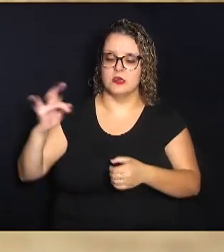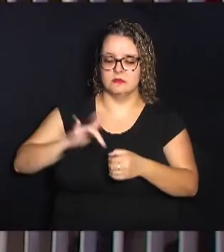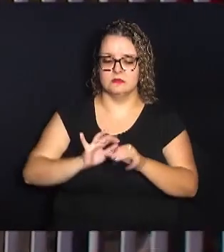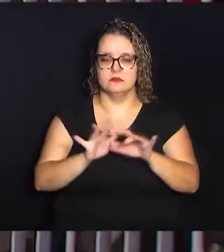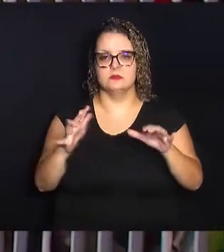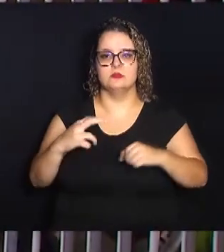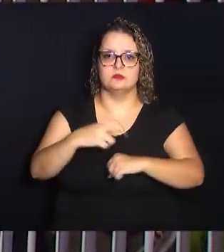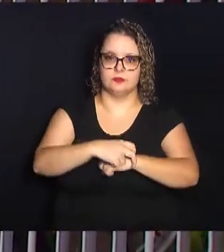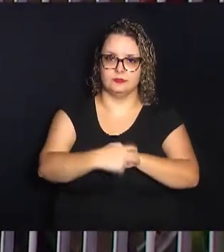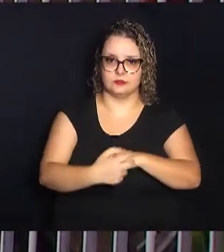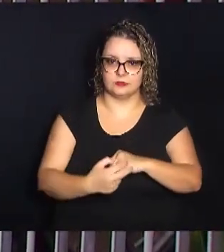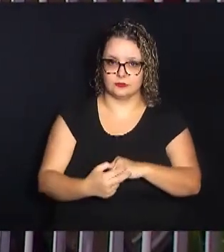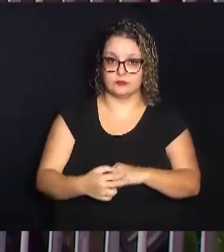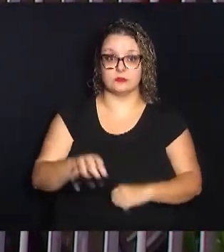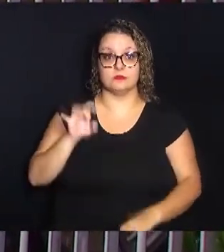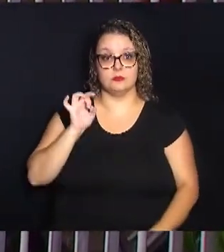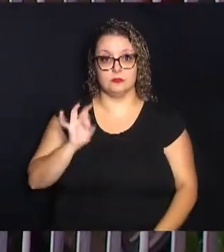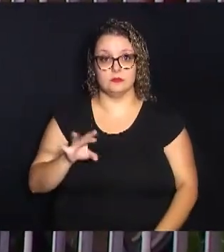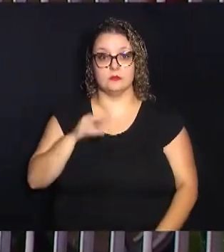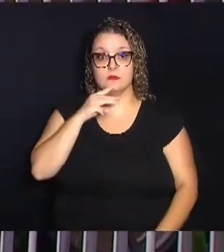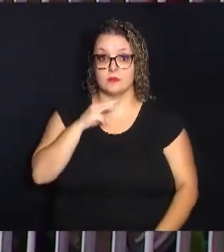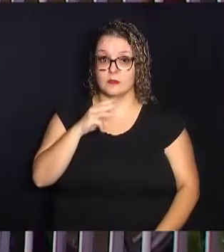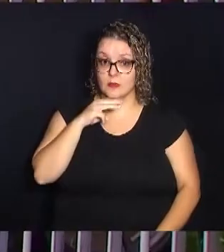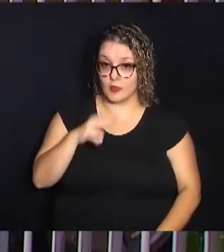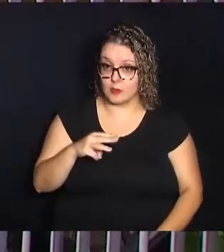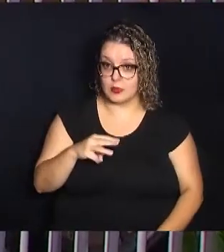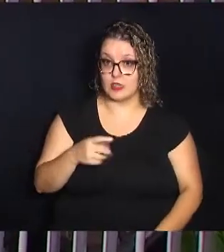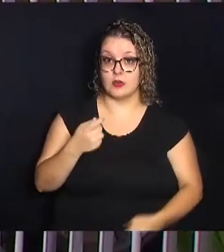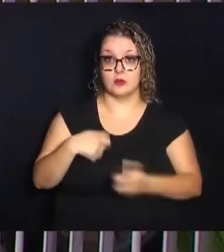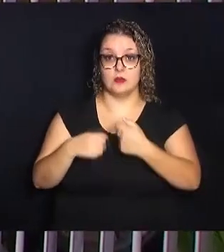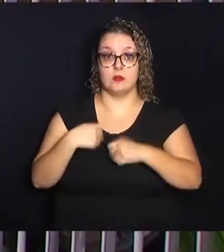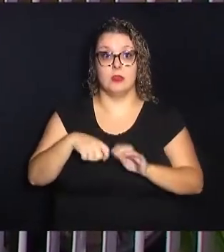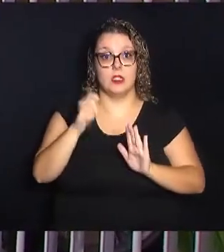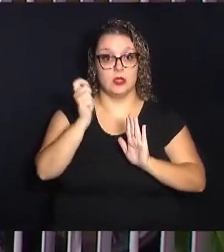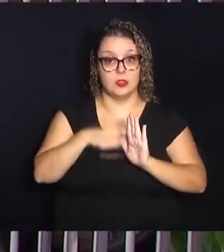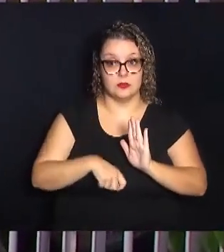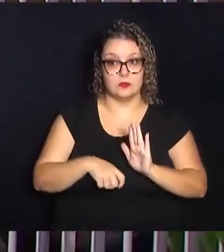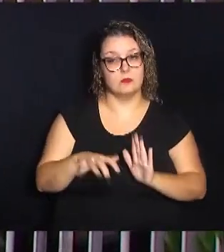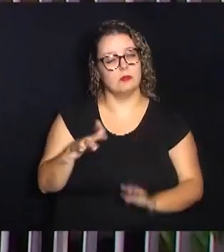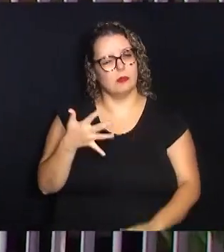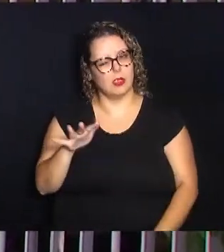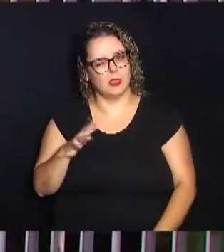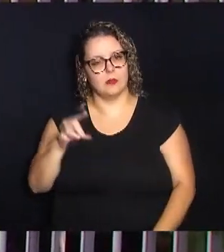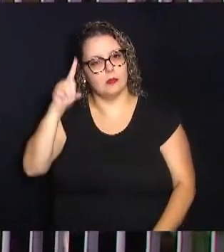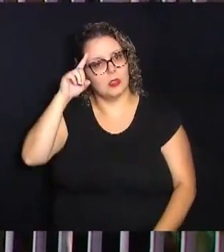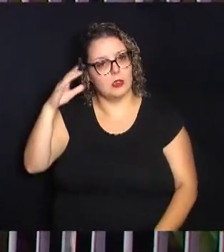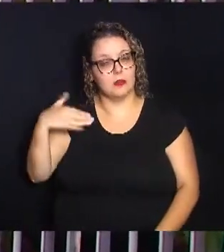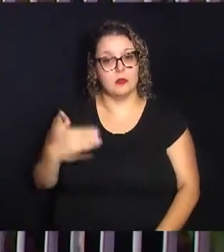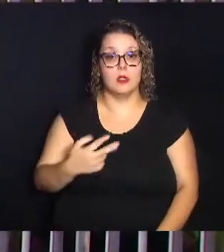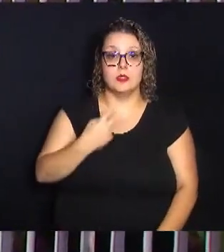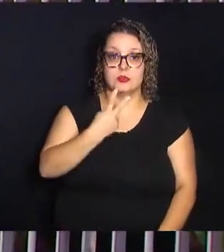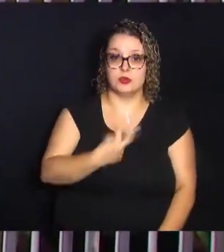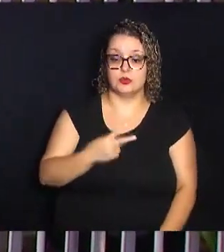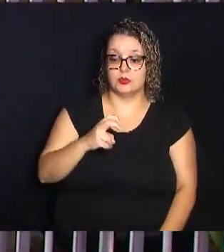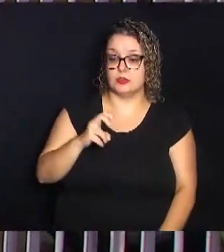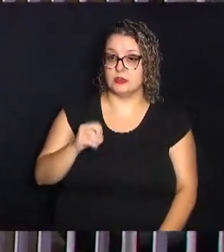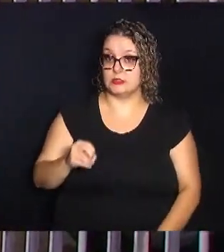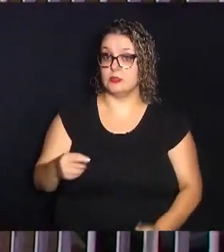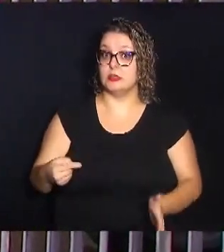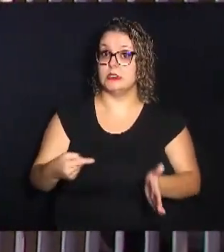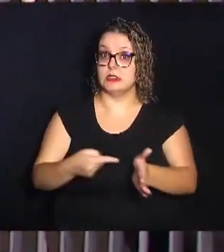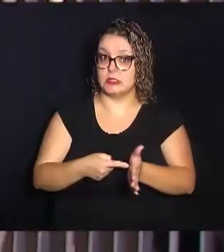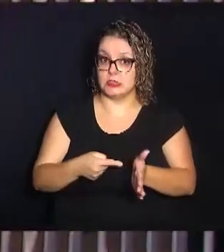aegypti. Somente em março, a administração registrou uma média diária de 250 denúncias